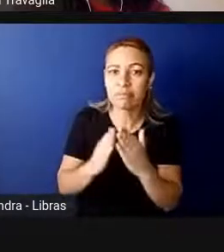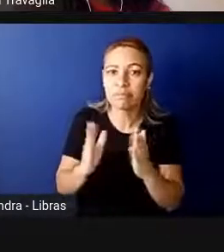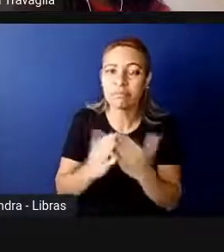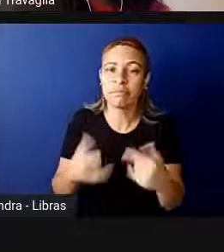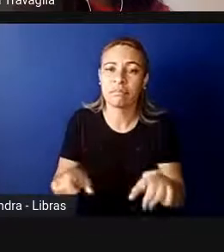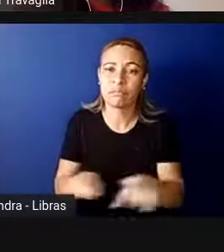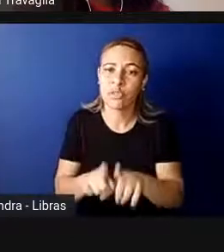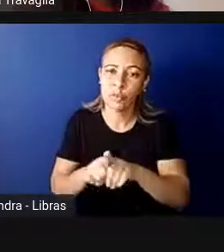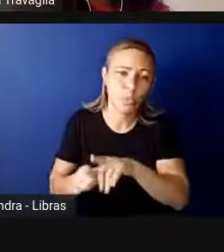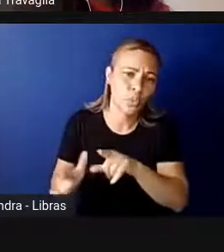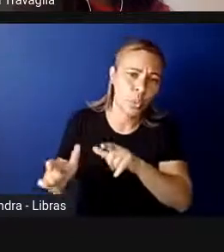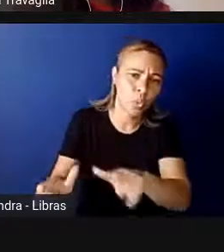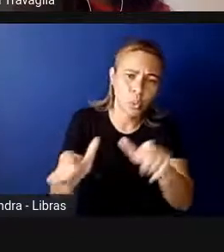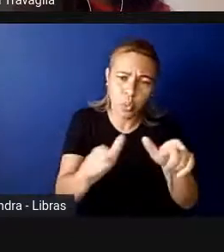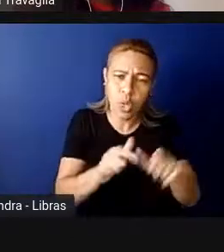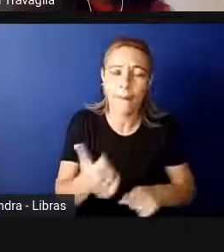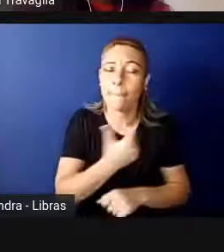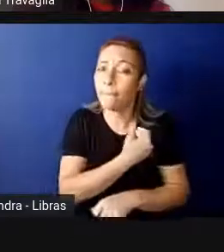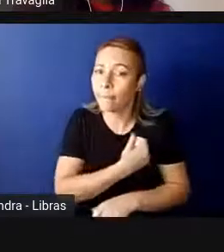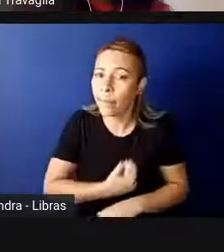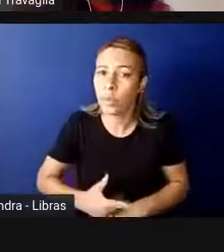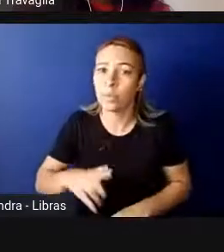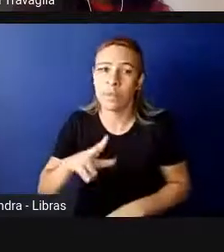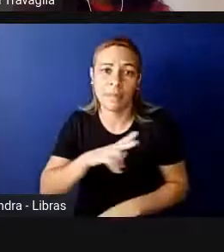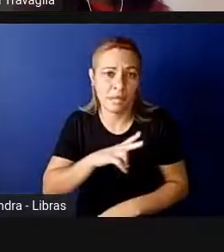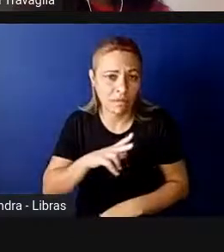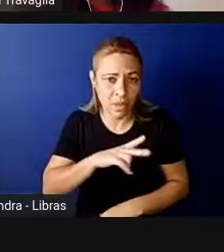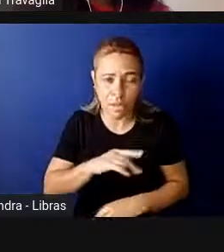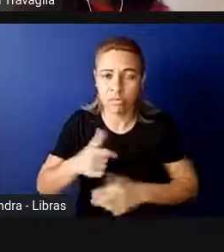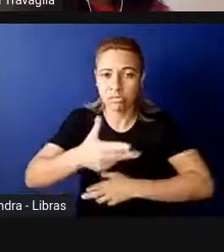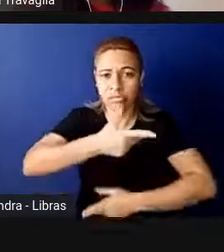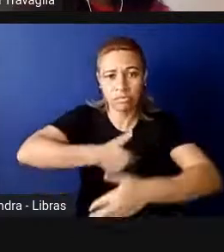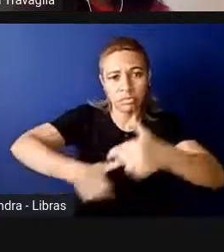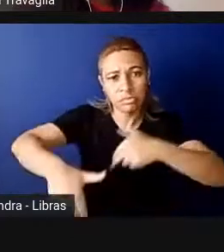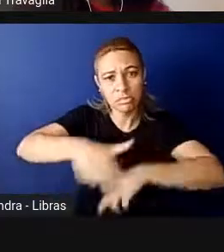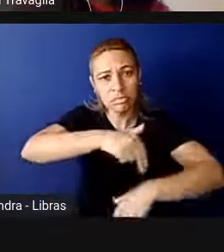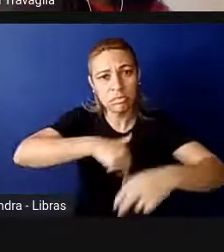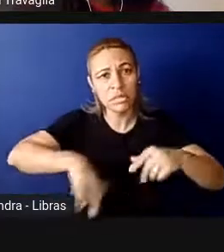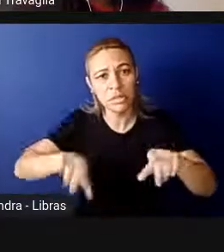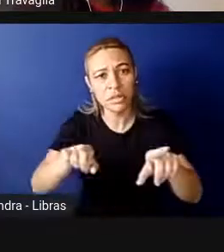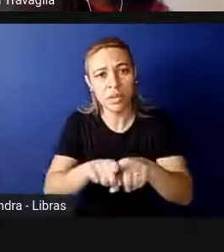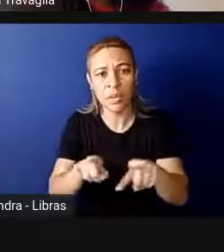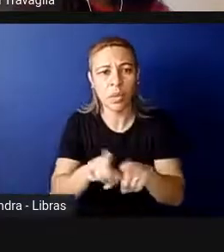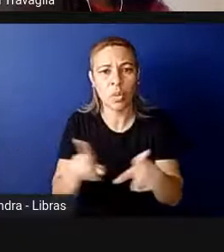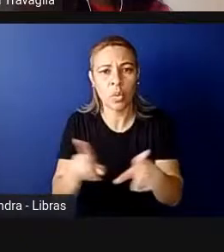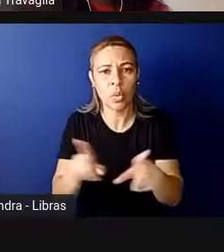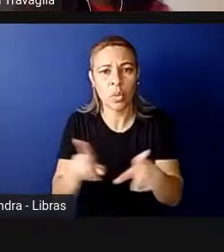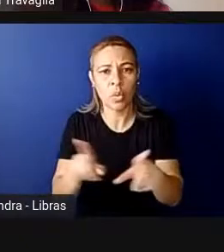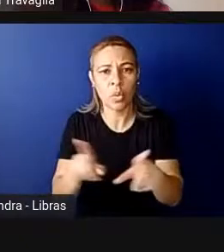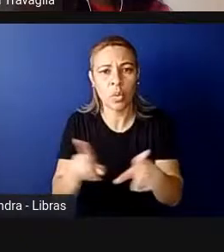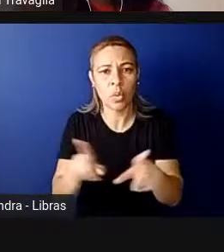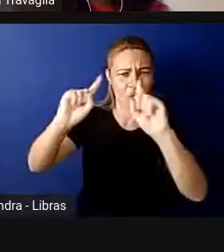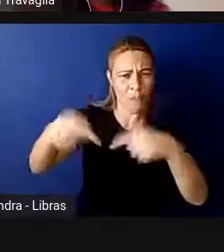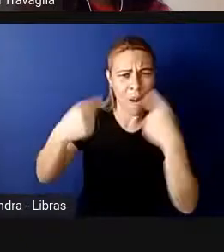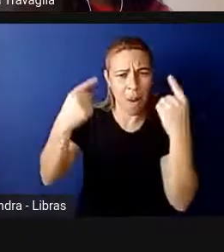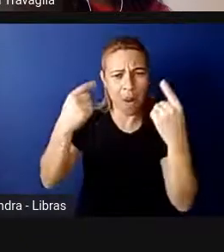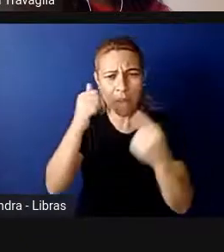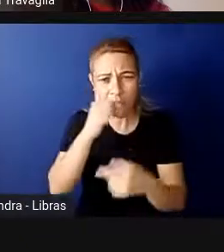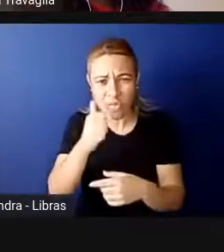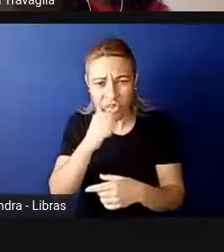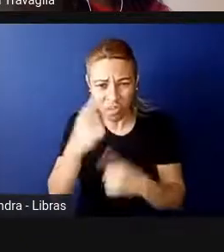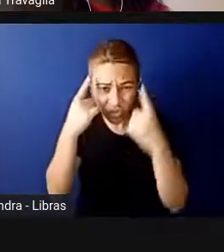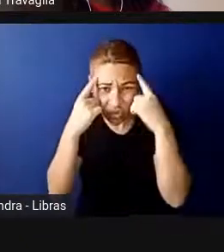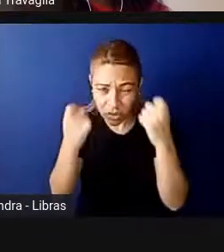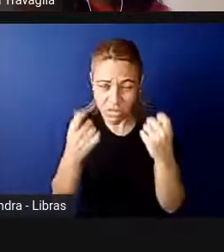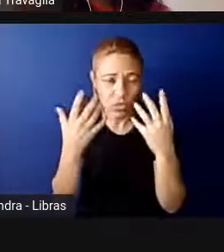os lugares públicos e privados em que circularmos, nós não aceitamos a violência contra a mulher, na política nós não